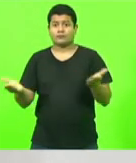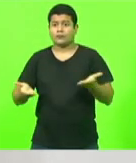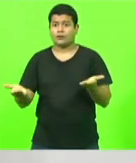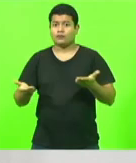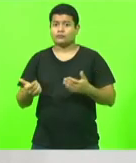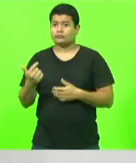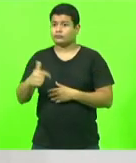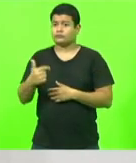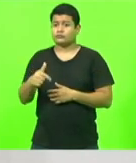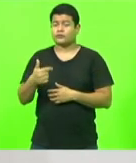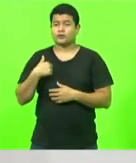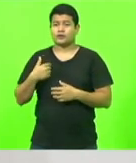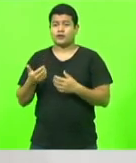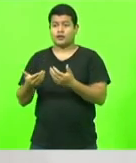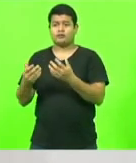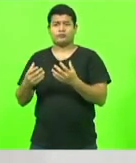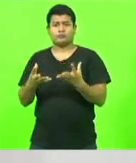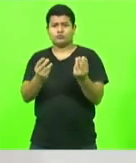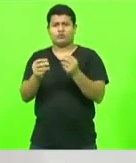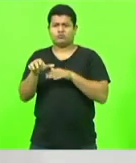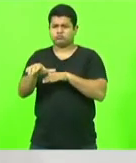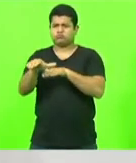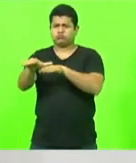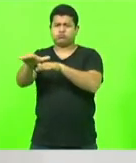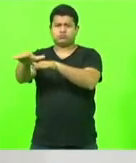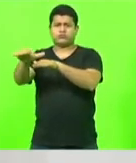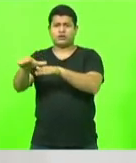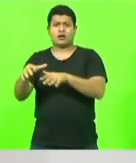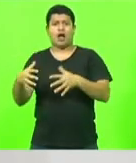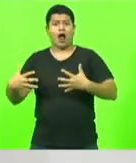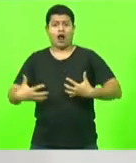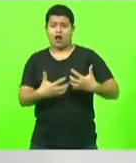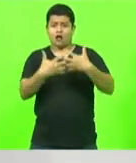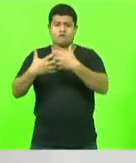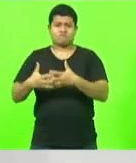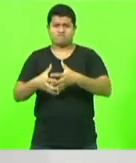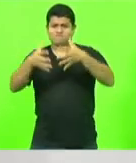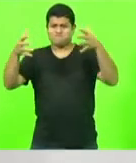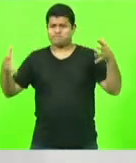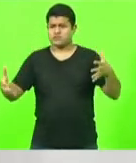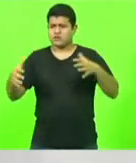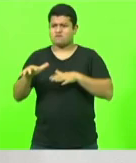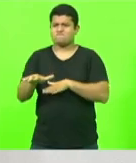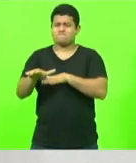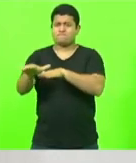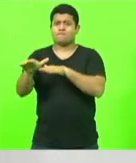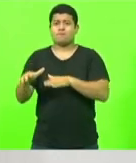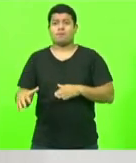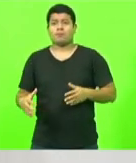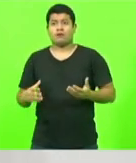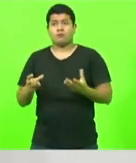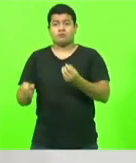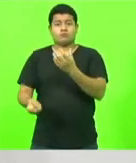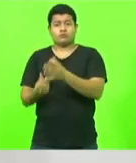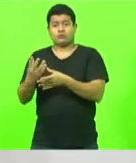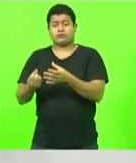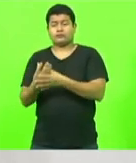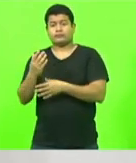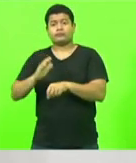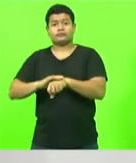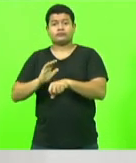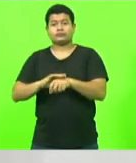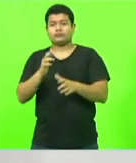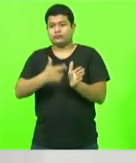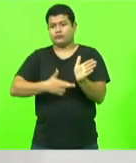trânsito, tanto caminhão pesado passando nas rodovias e muito da produção poderia ser transportado pelas próprias ferrovias. Precisamos